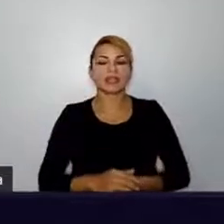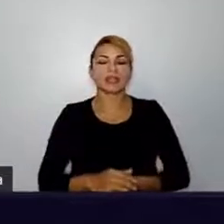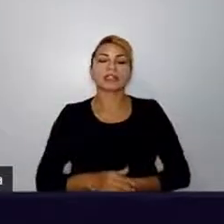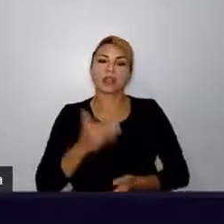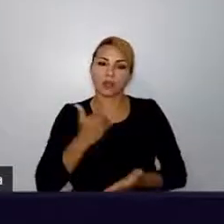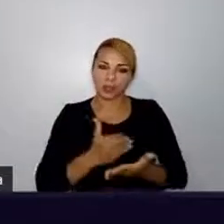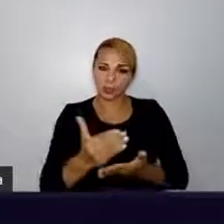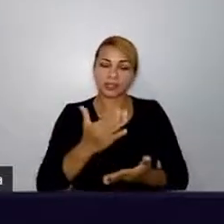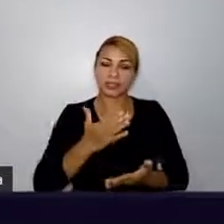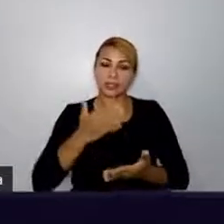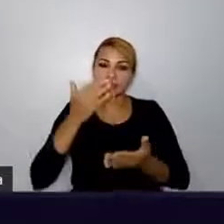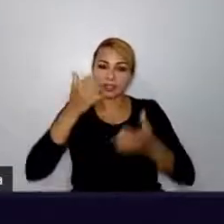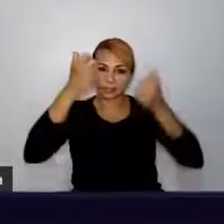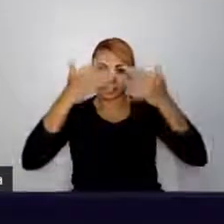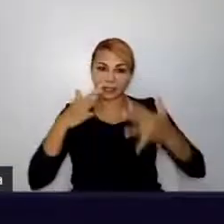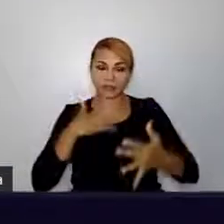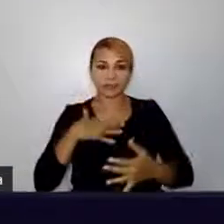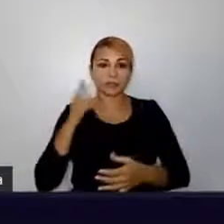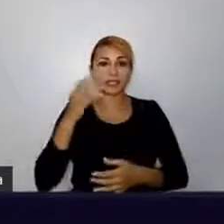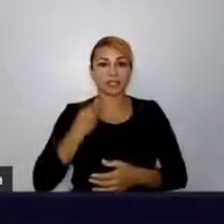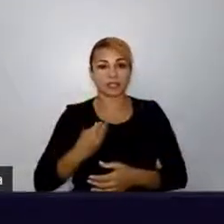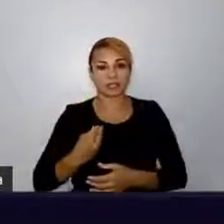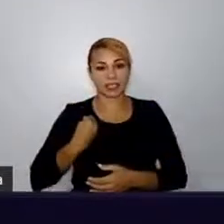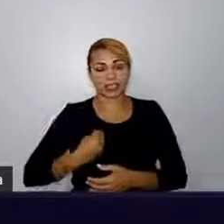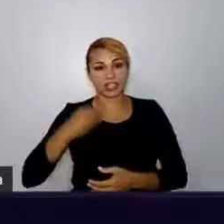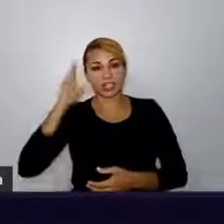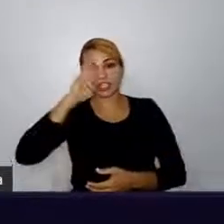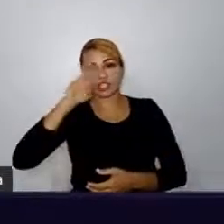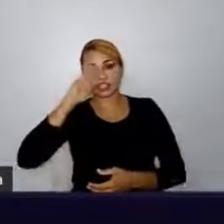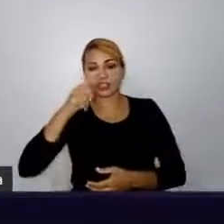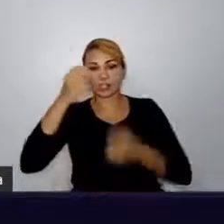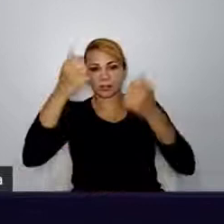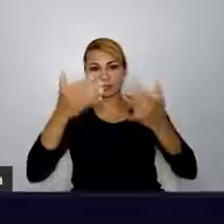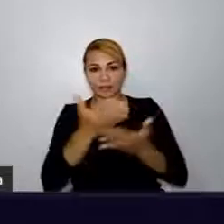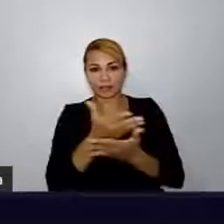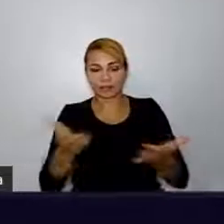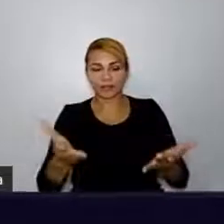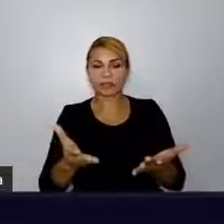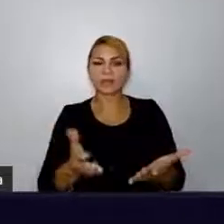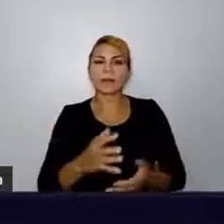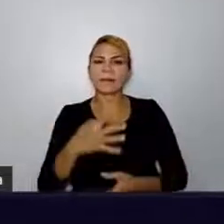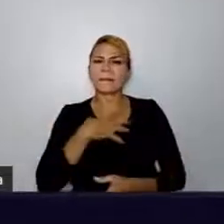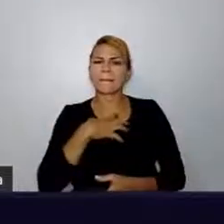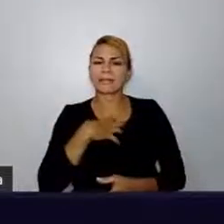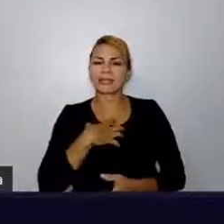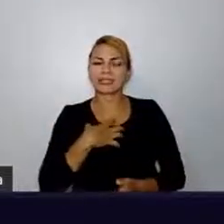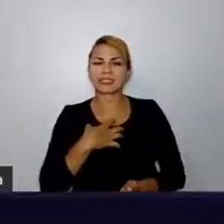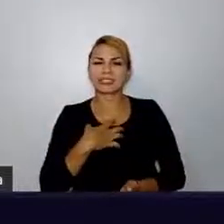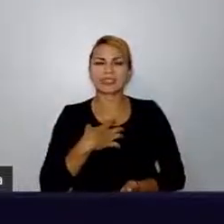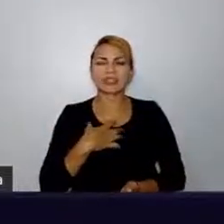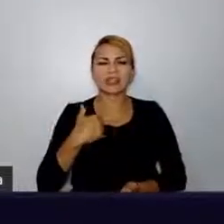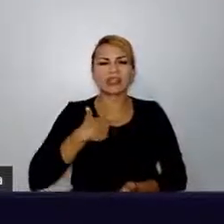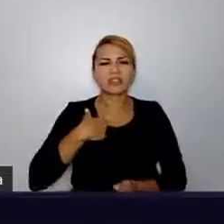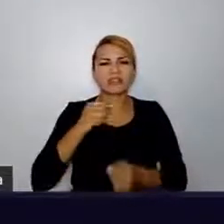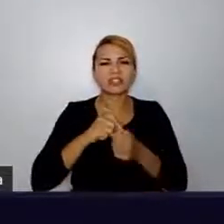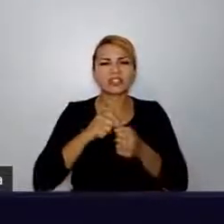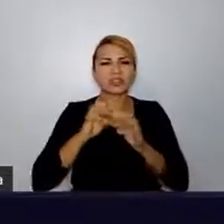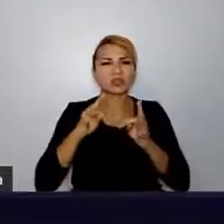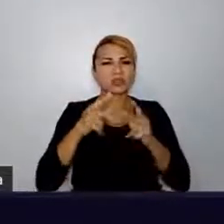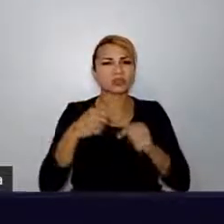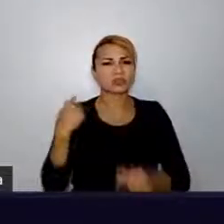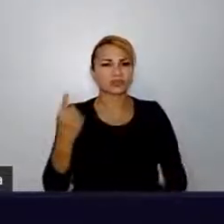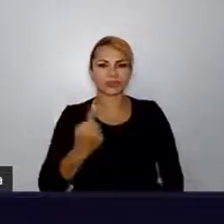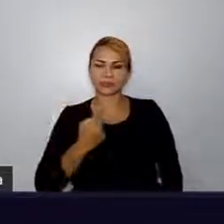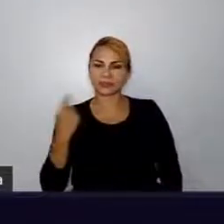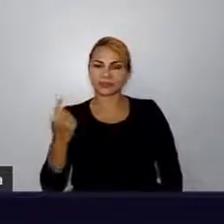história para vocês. E a forma com que eu contei parece até que eu fiz tudo sozinha, né? Mas a